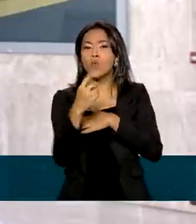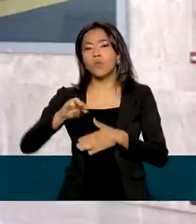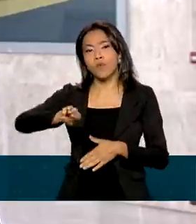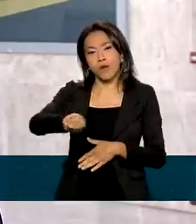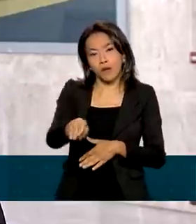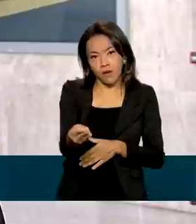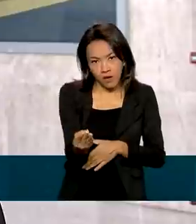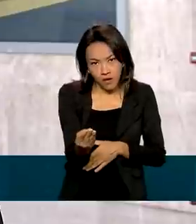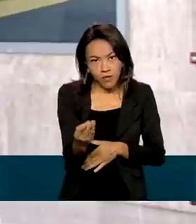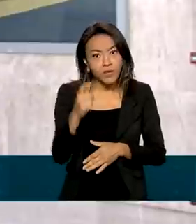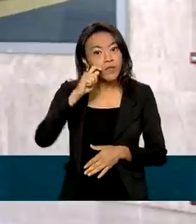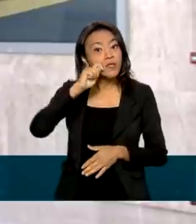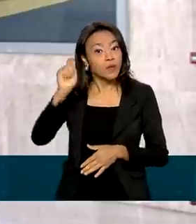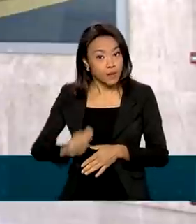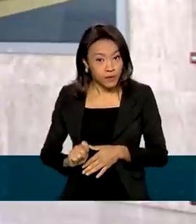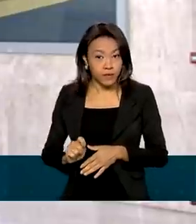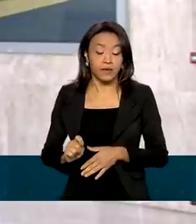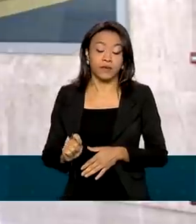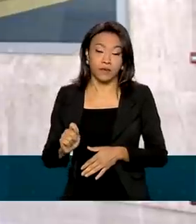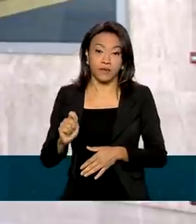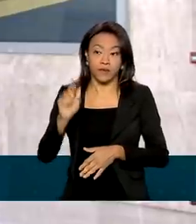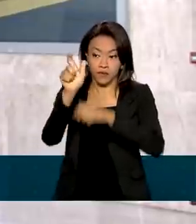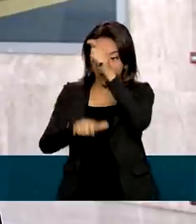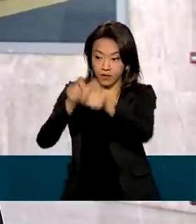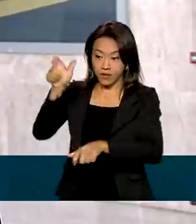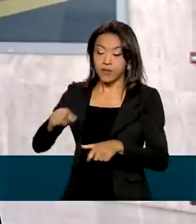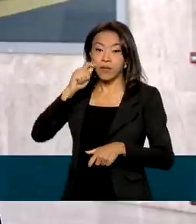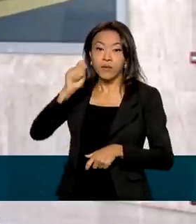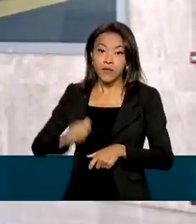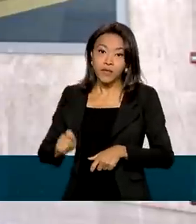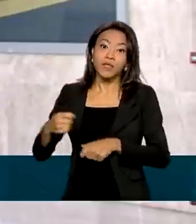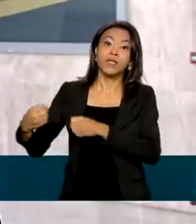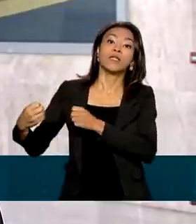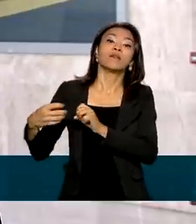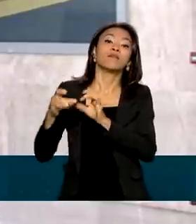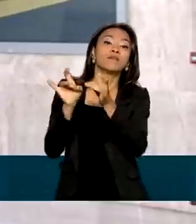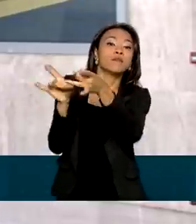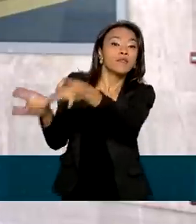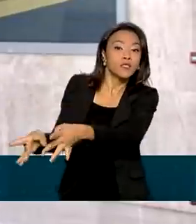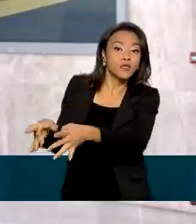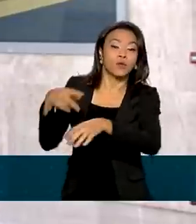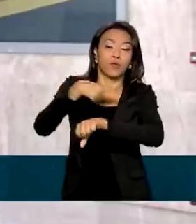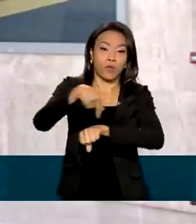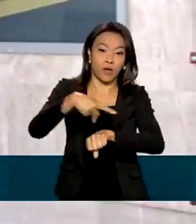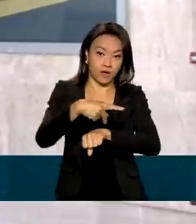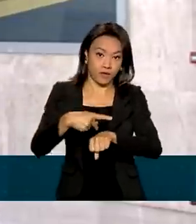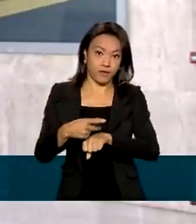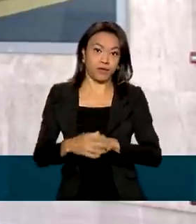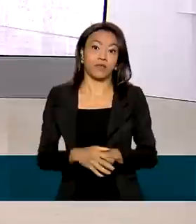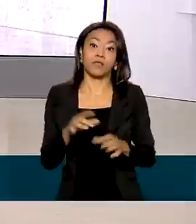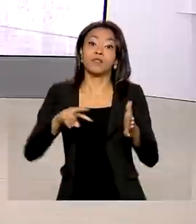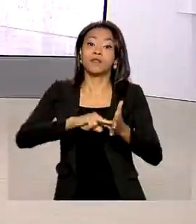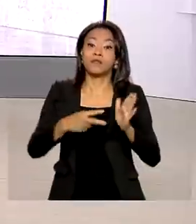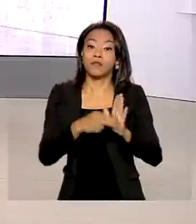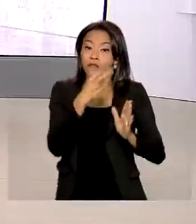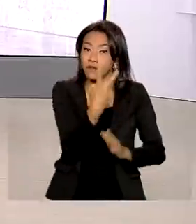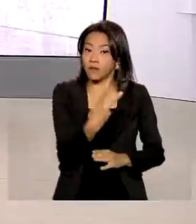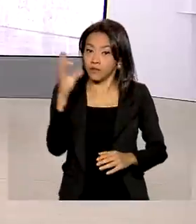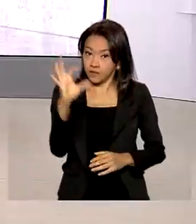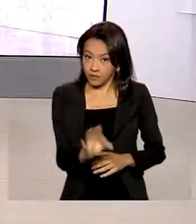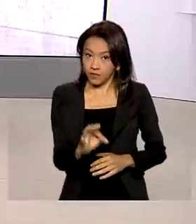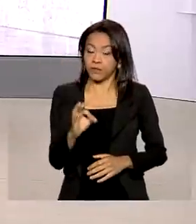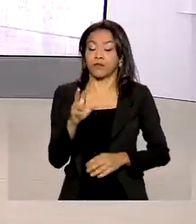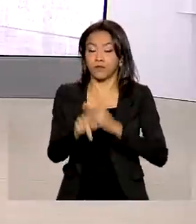desde o início da invasão russa, equivalente a 2% da população. Luciana. Ok,